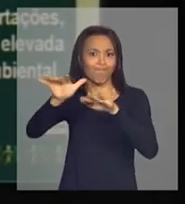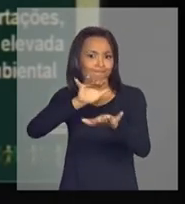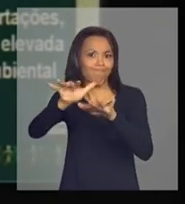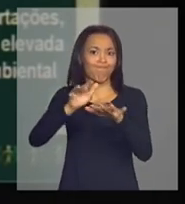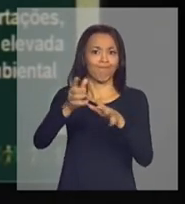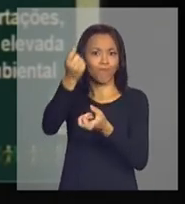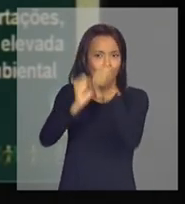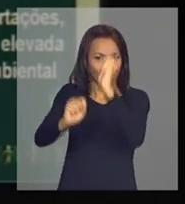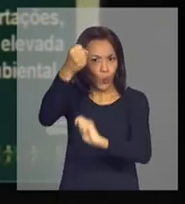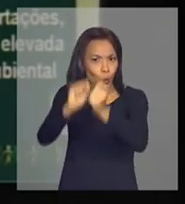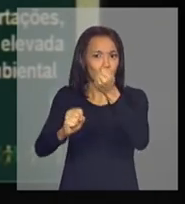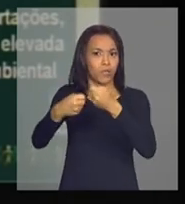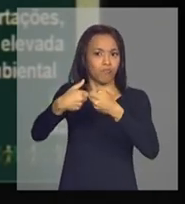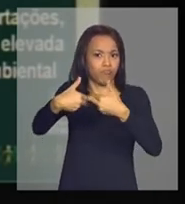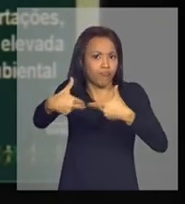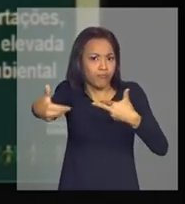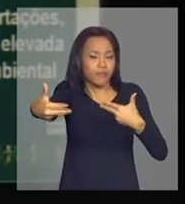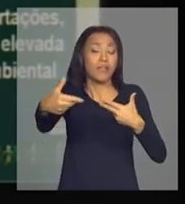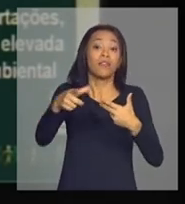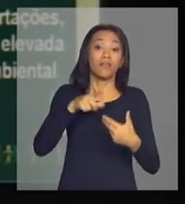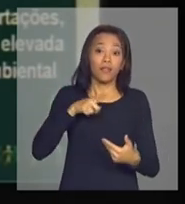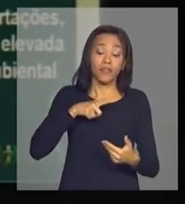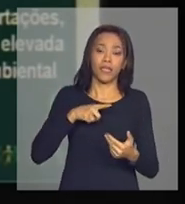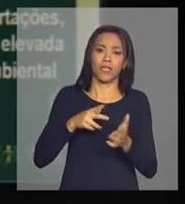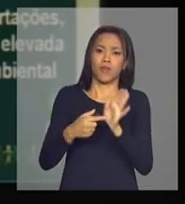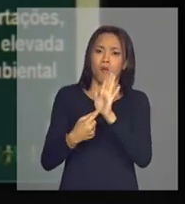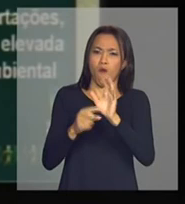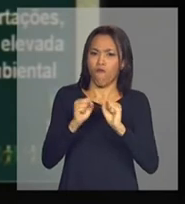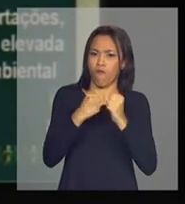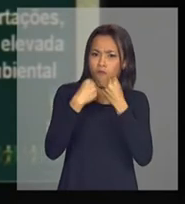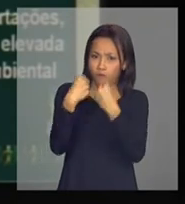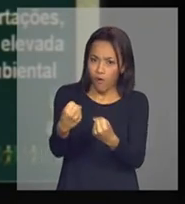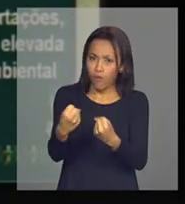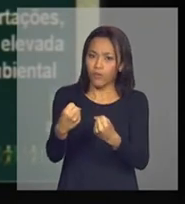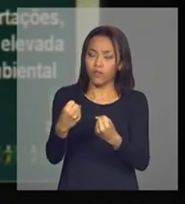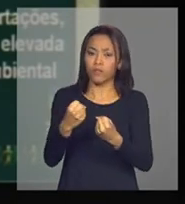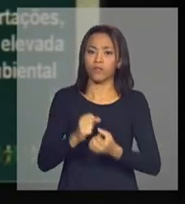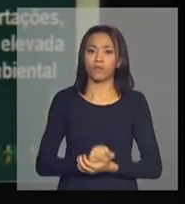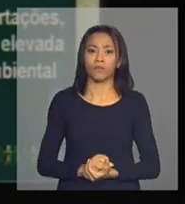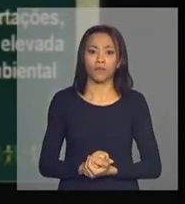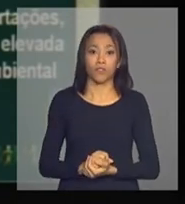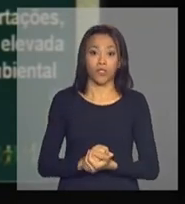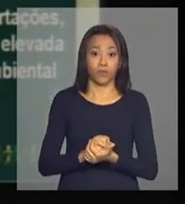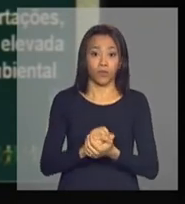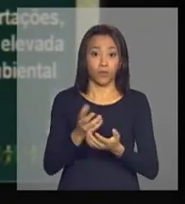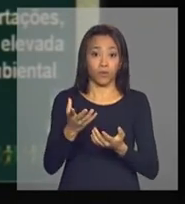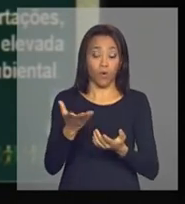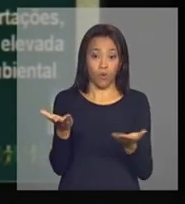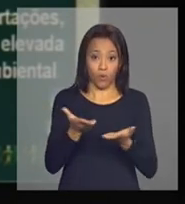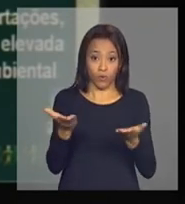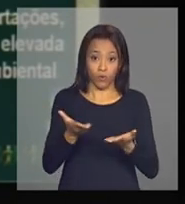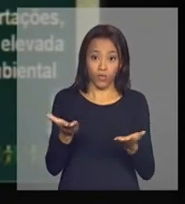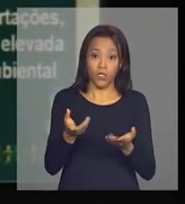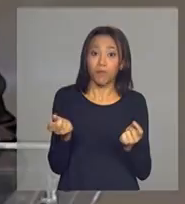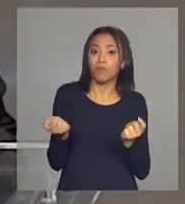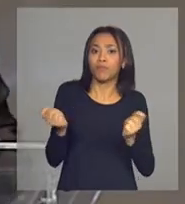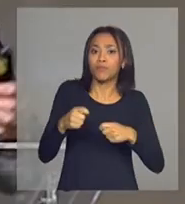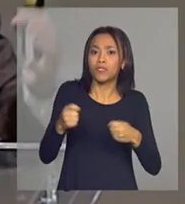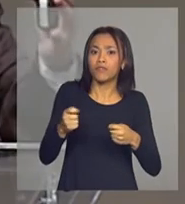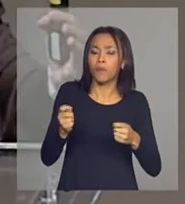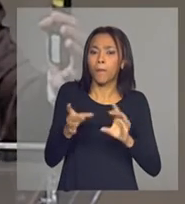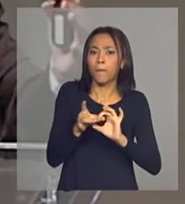onde você tem uma forte especialização na produção de commodities, commodities que hoje estão viabilizando o nosso